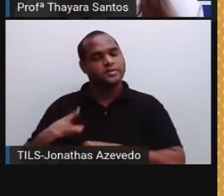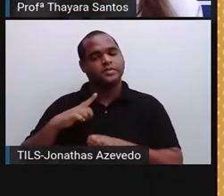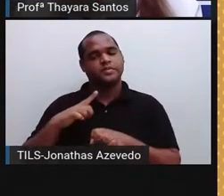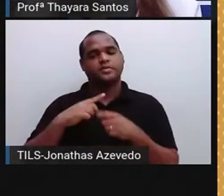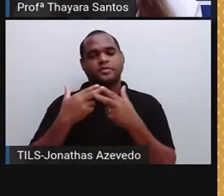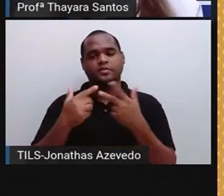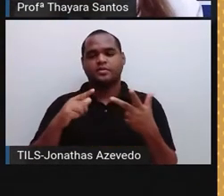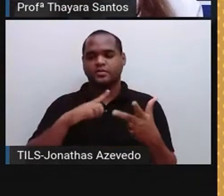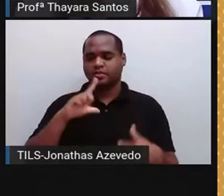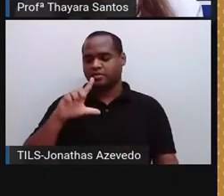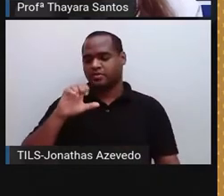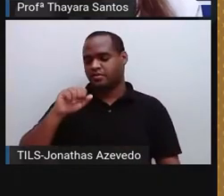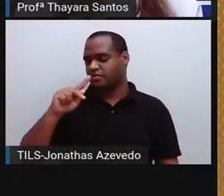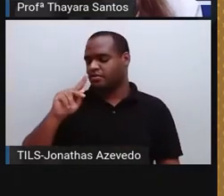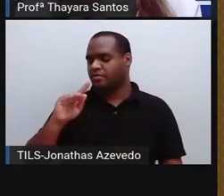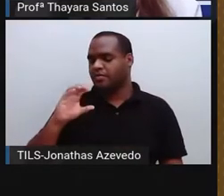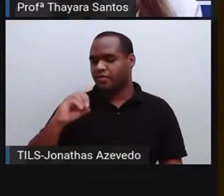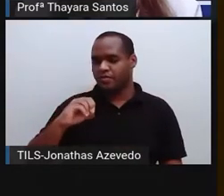que é o sistema límbico.